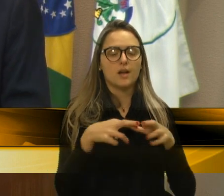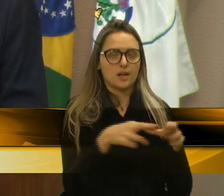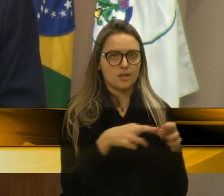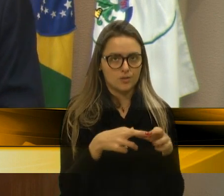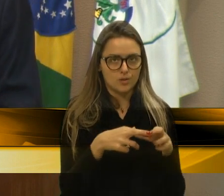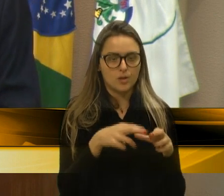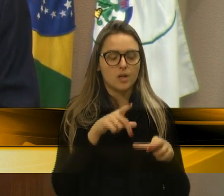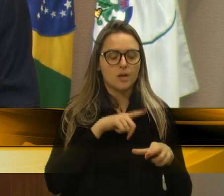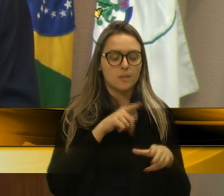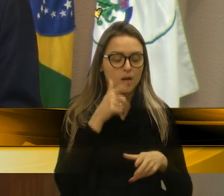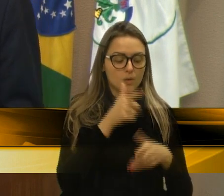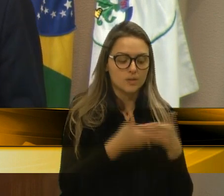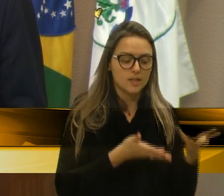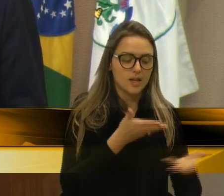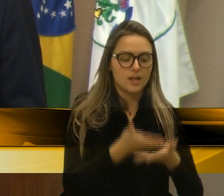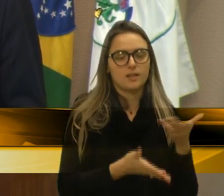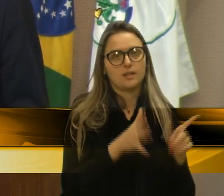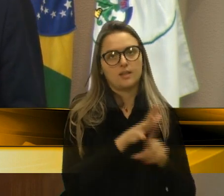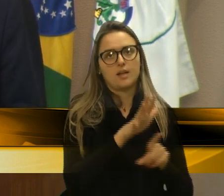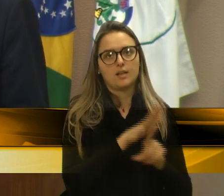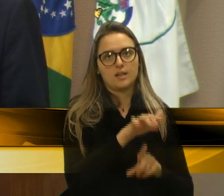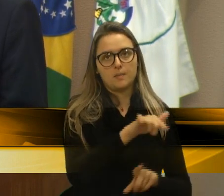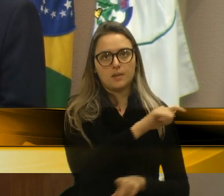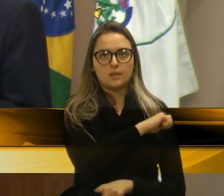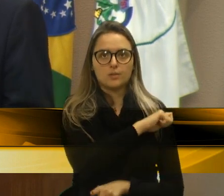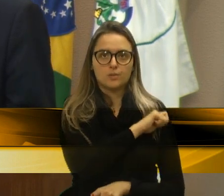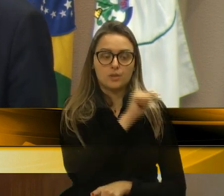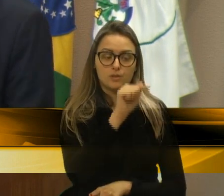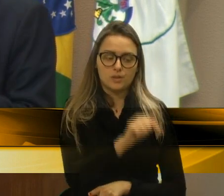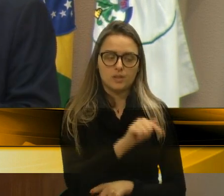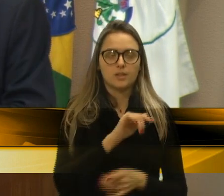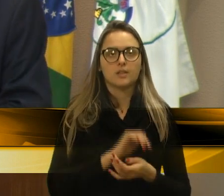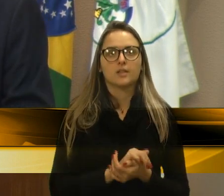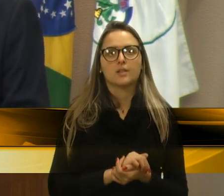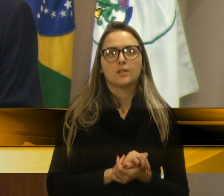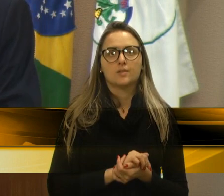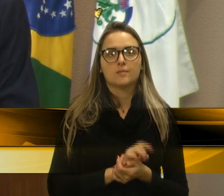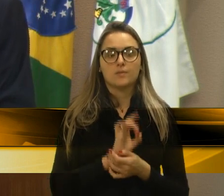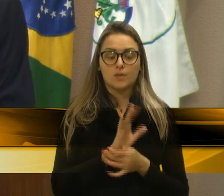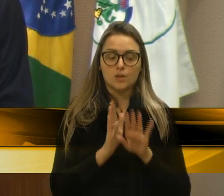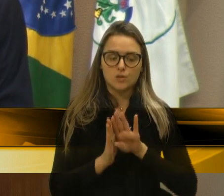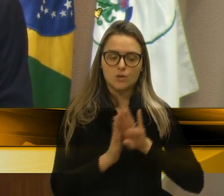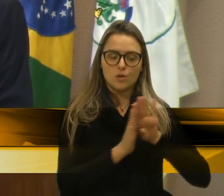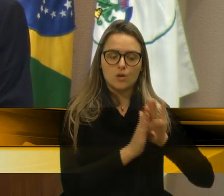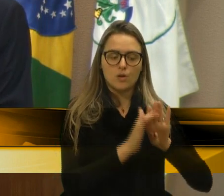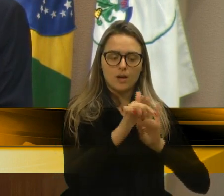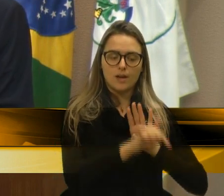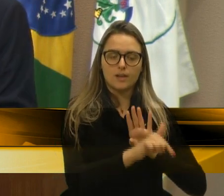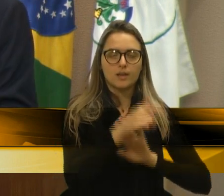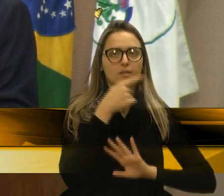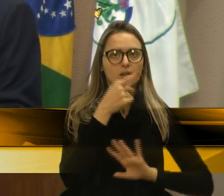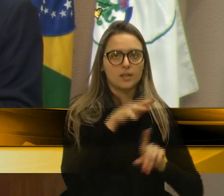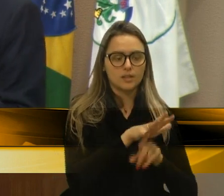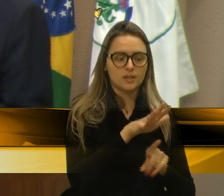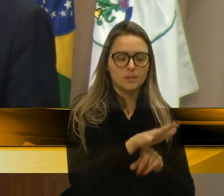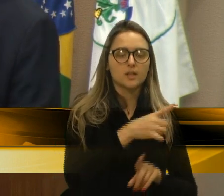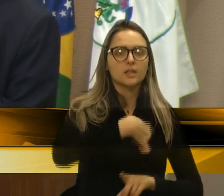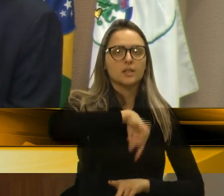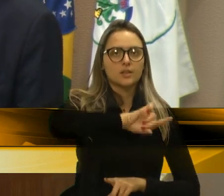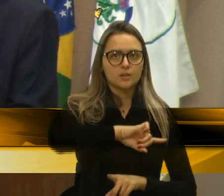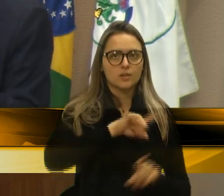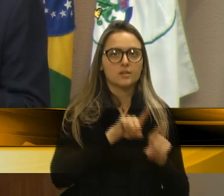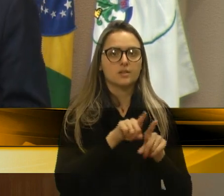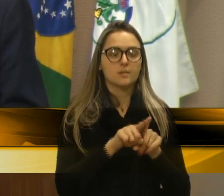atender à demanda. E, assim, para concluir essa parte dessa demanda, nós iremos também